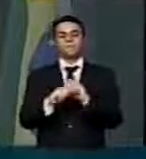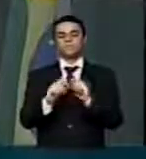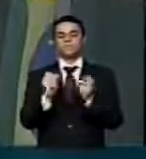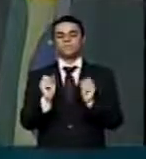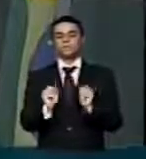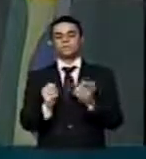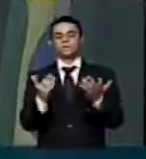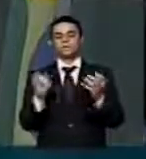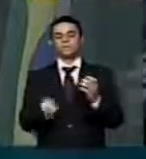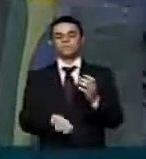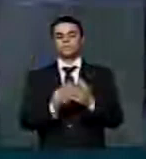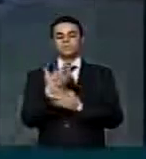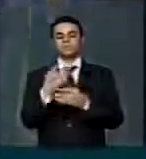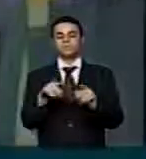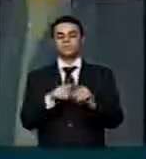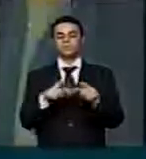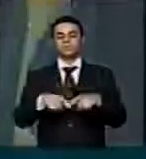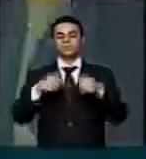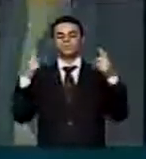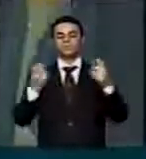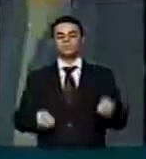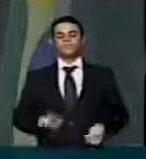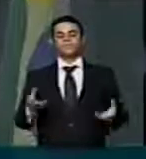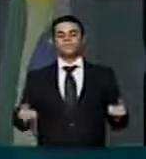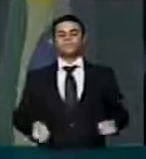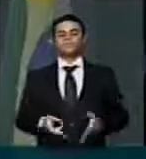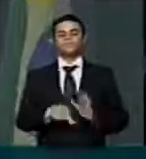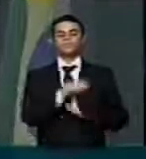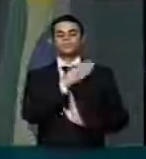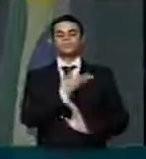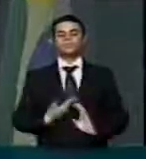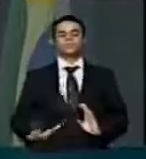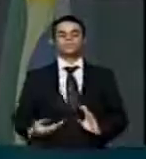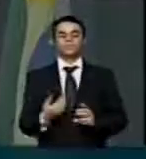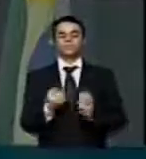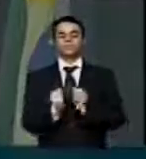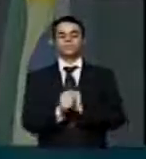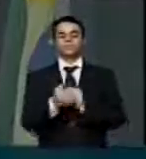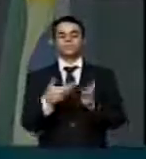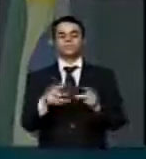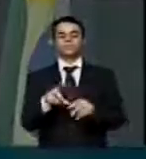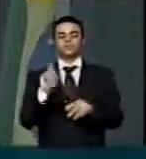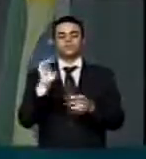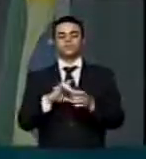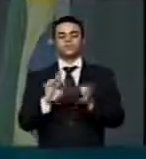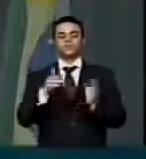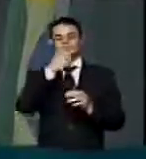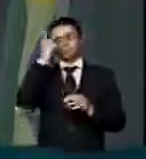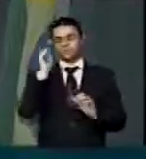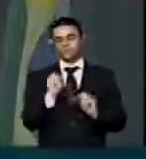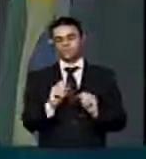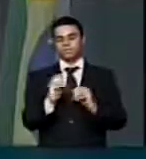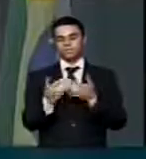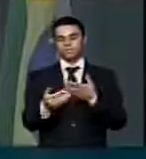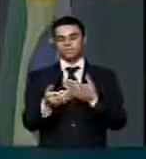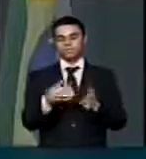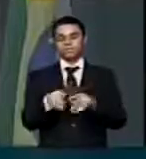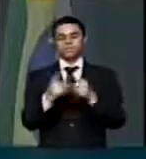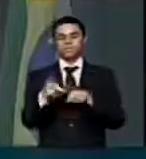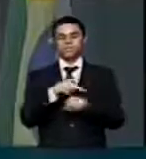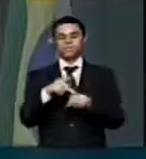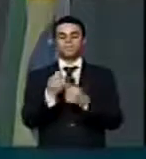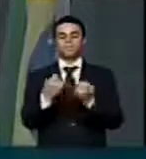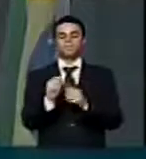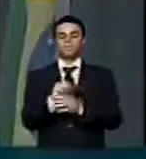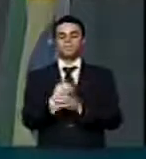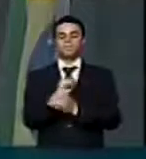aumento de gastos públicos com cargos de livre nomeação, num momento em que o país precisa de contenção